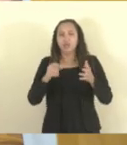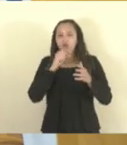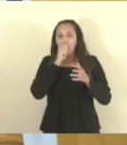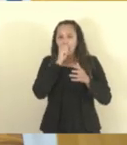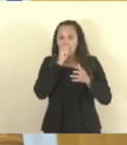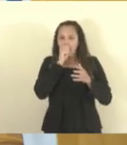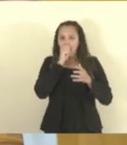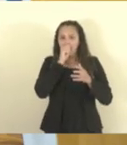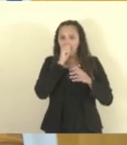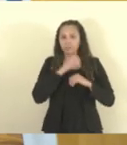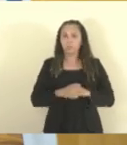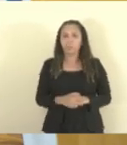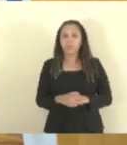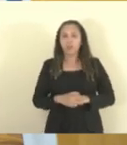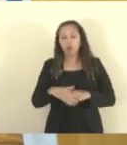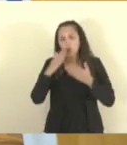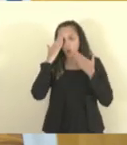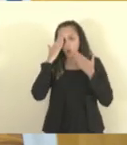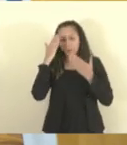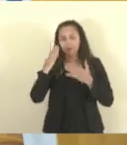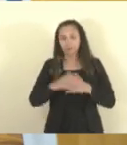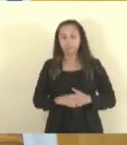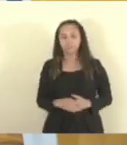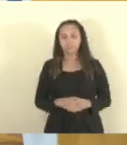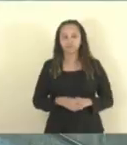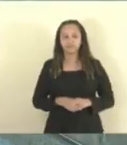vários paredões de comércio fechado. Obrigado, deputado.